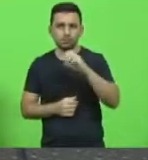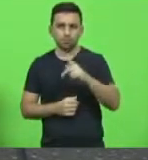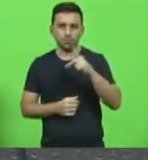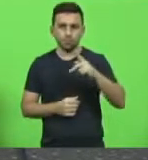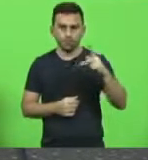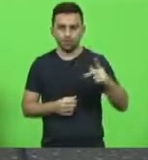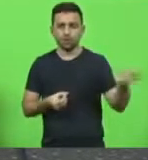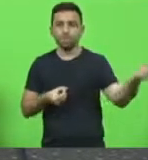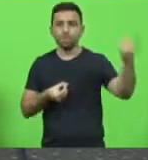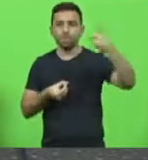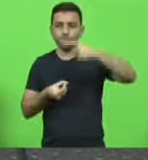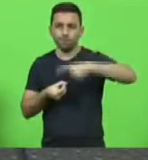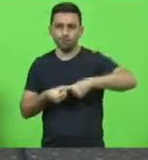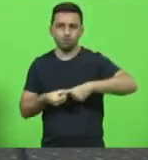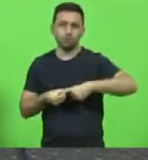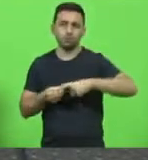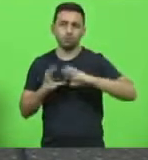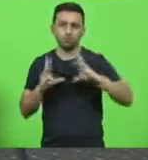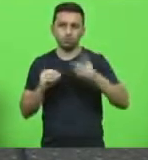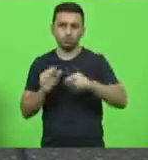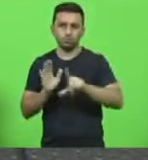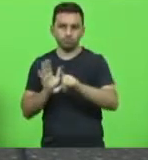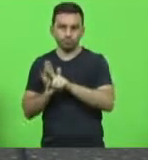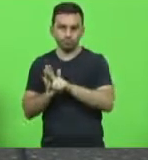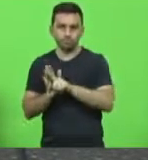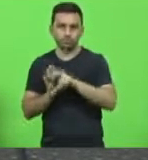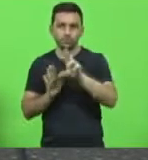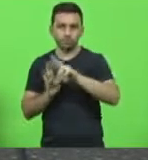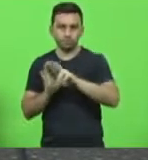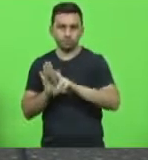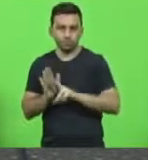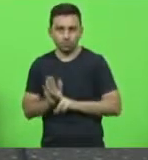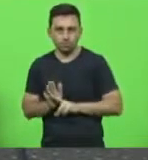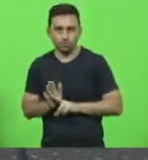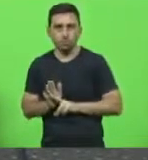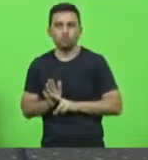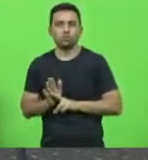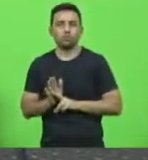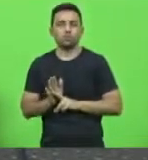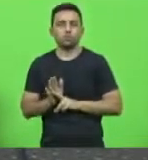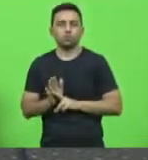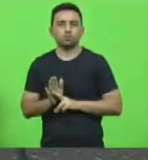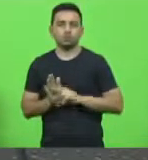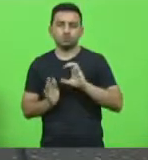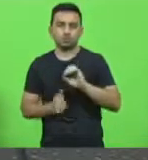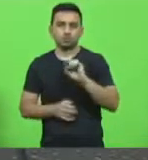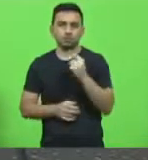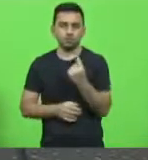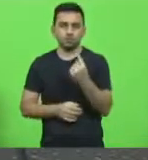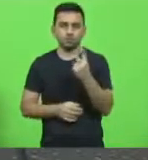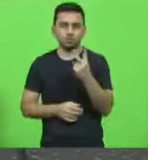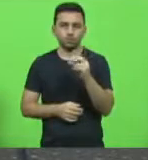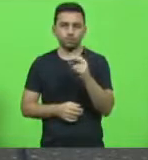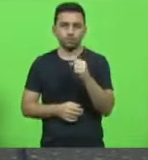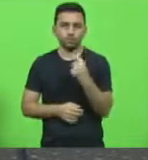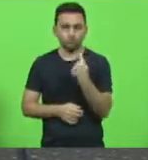restabelecidos os efeitos legais da Resolução 01-2021